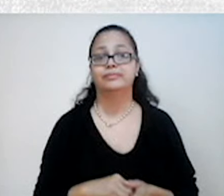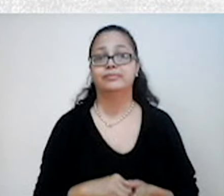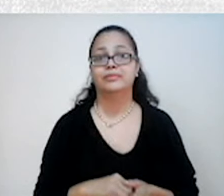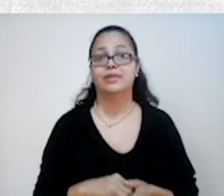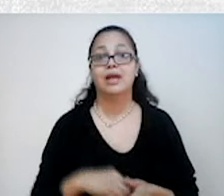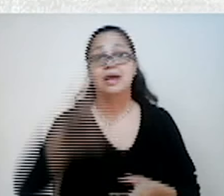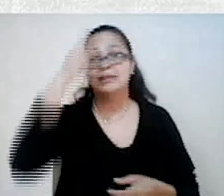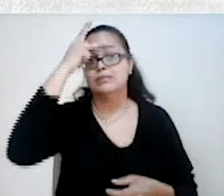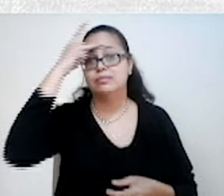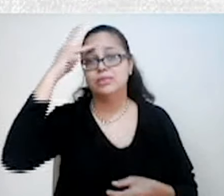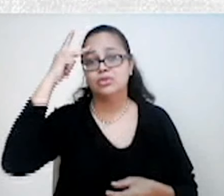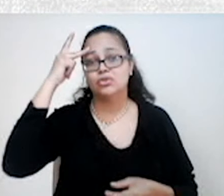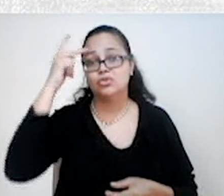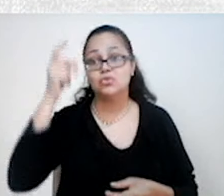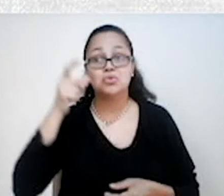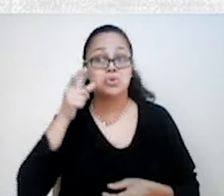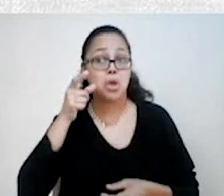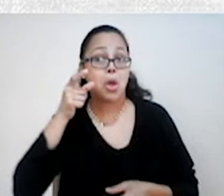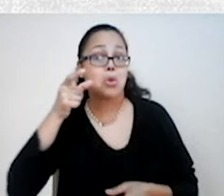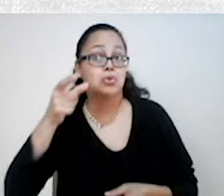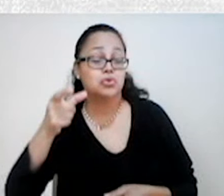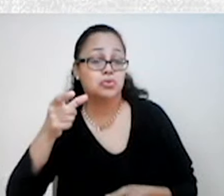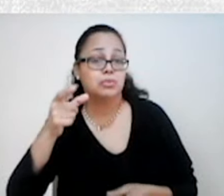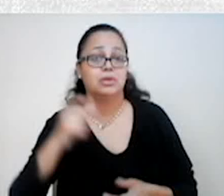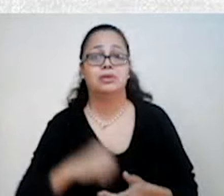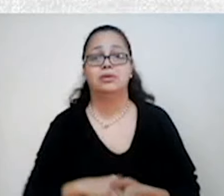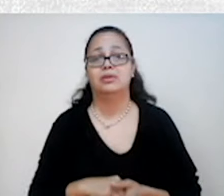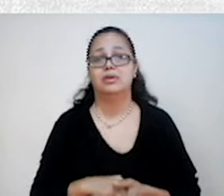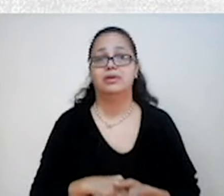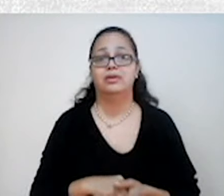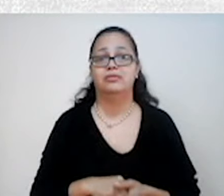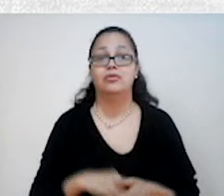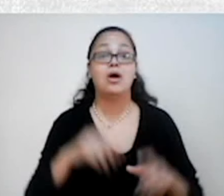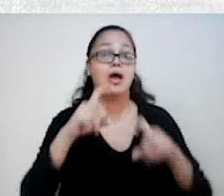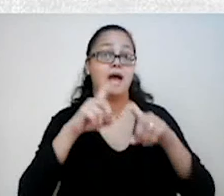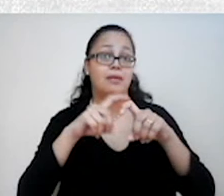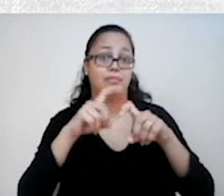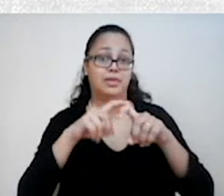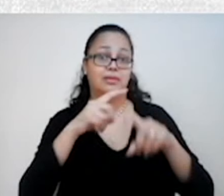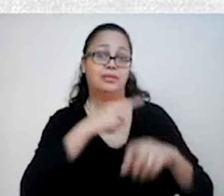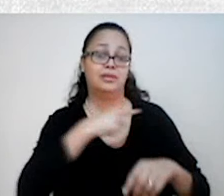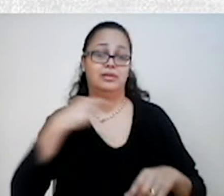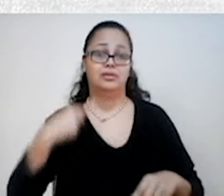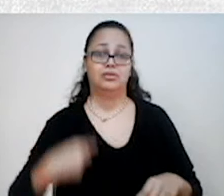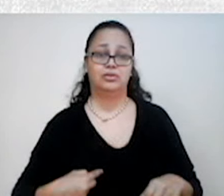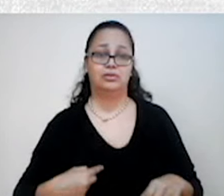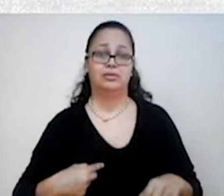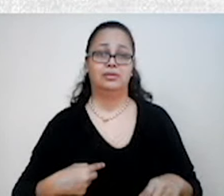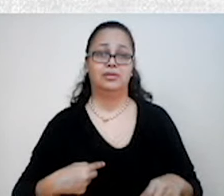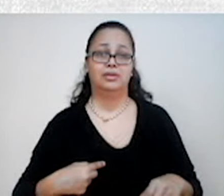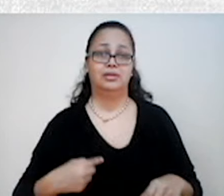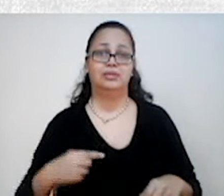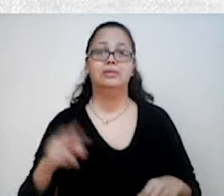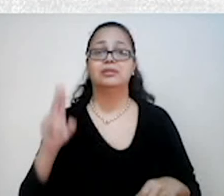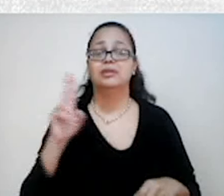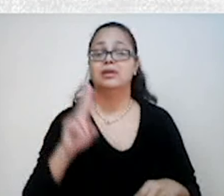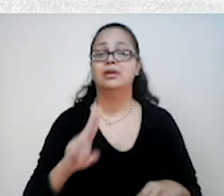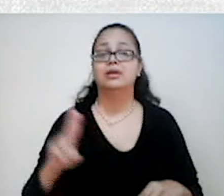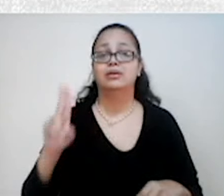admirava muito. A medicina chinesa utilizava conhecimentos acumulados ao longo de séculos.